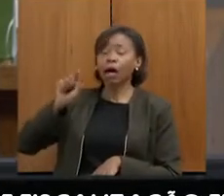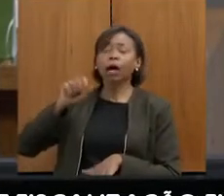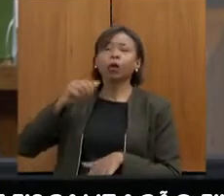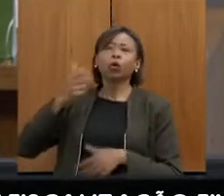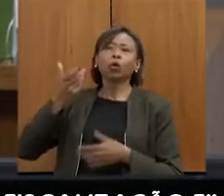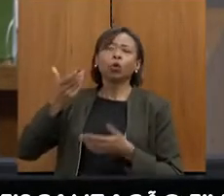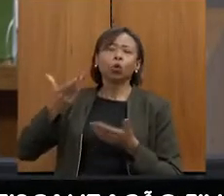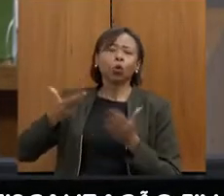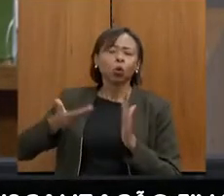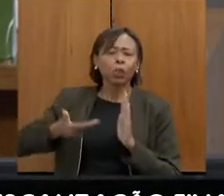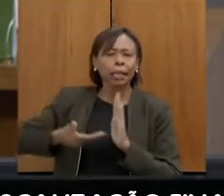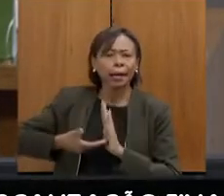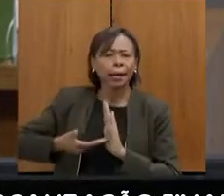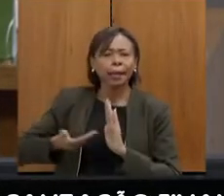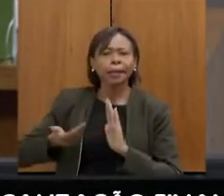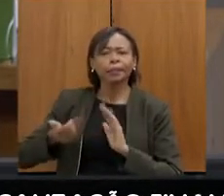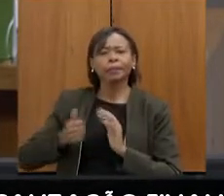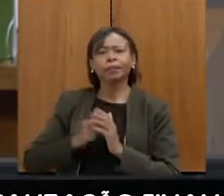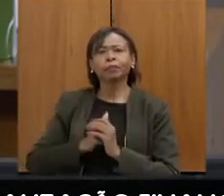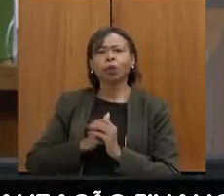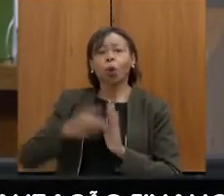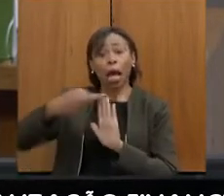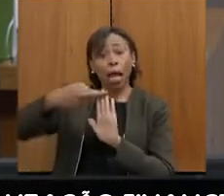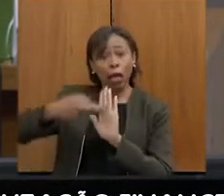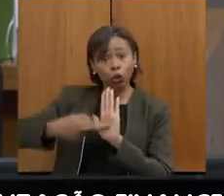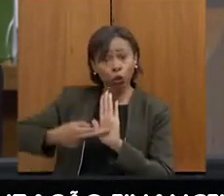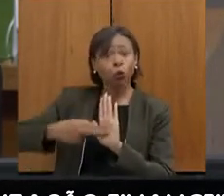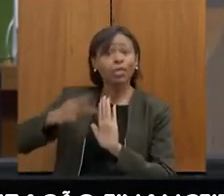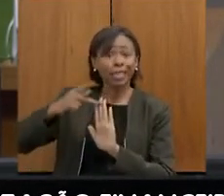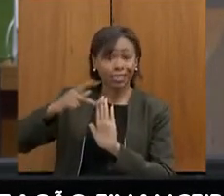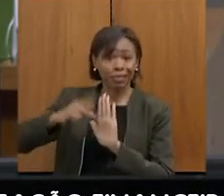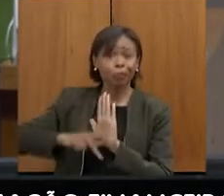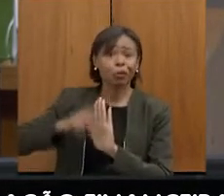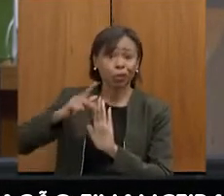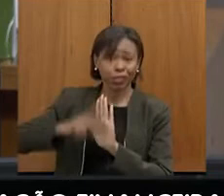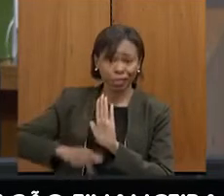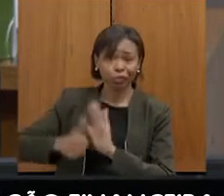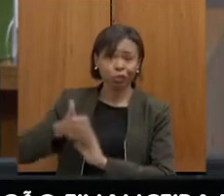relator desse PRP-18, com o objetivo de reverter essa situação.